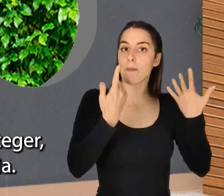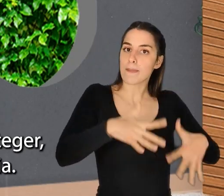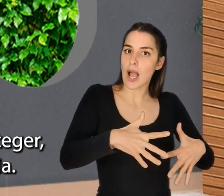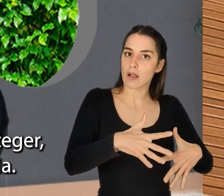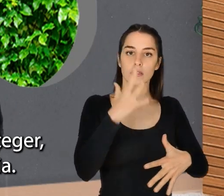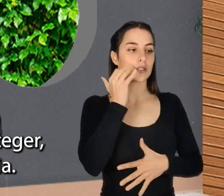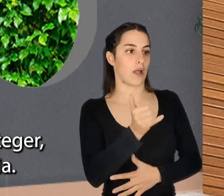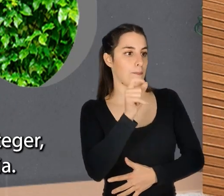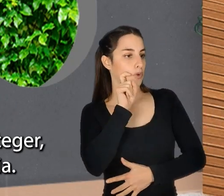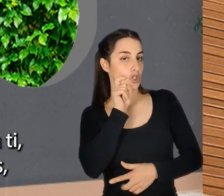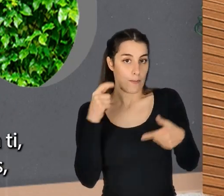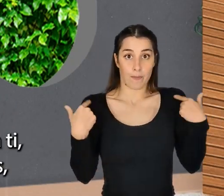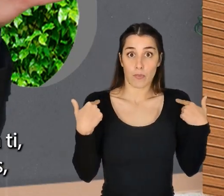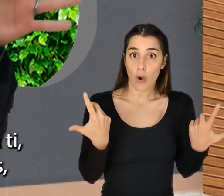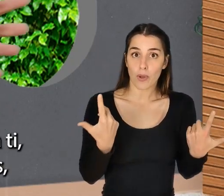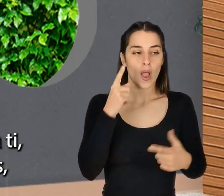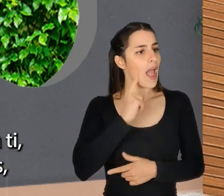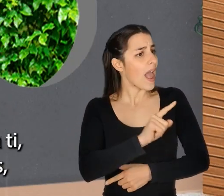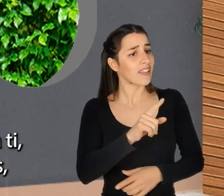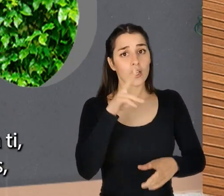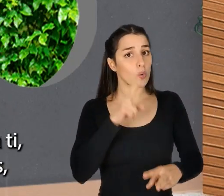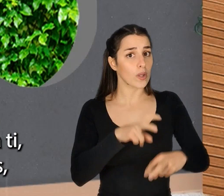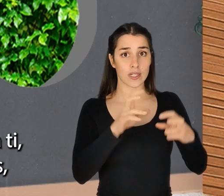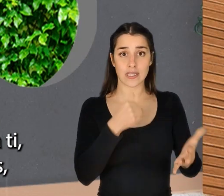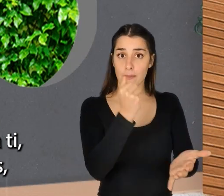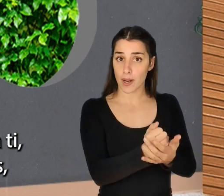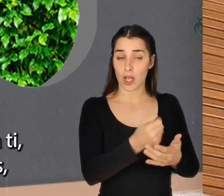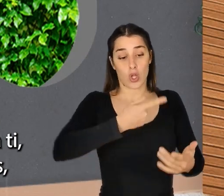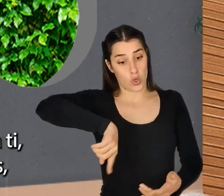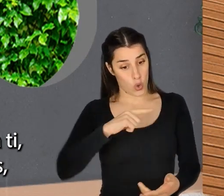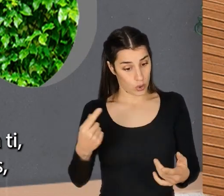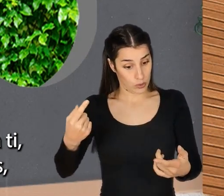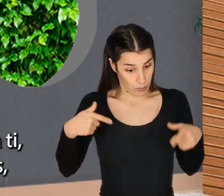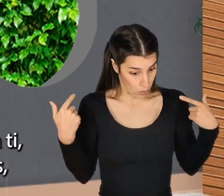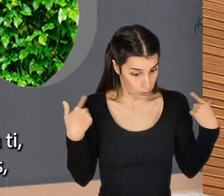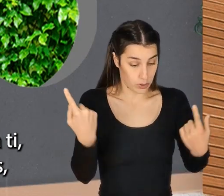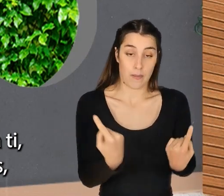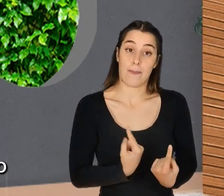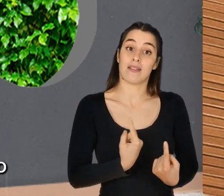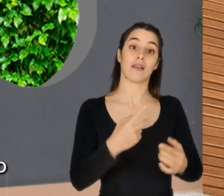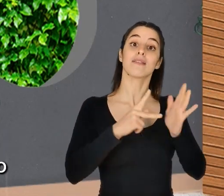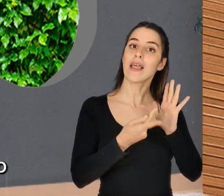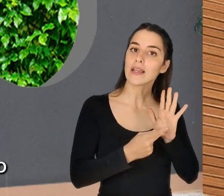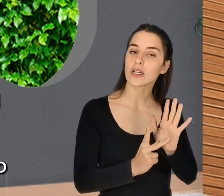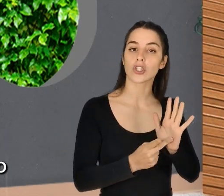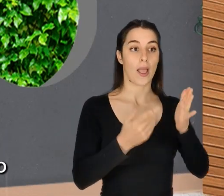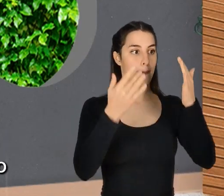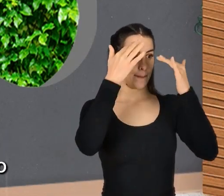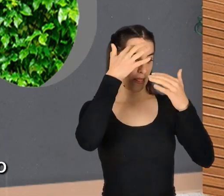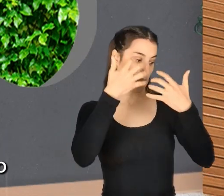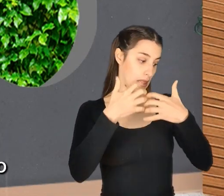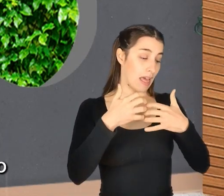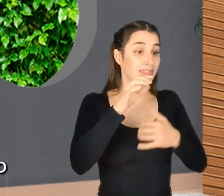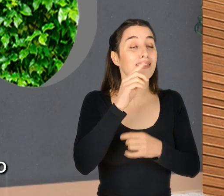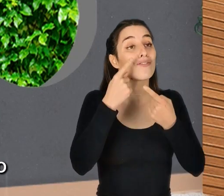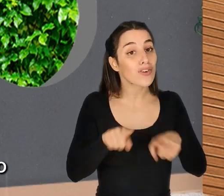proteger, de nos garantir a nossa sobrevivência. E ela vai encontrar sempre. Cabe-te a ti, mais uma vez, desenvolveres técnicas, desenvolveres a tua mentalidade